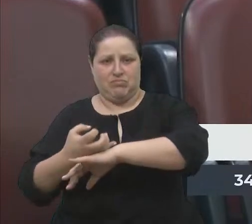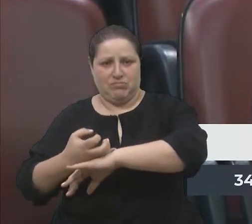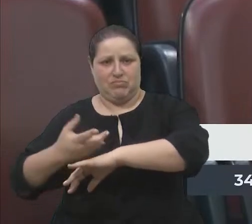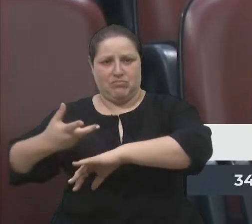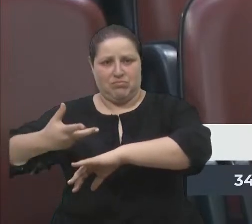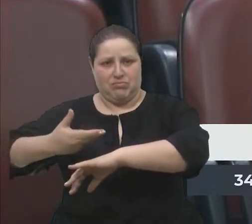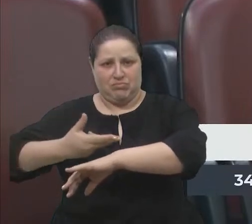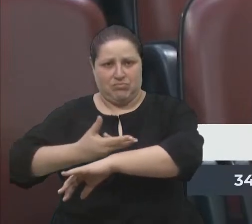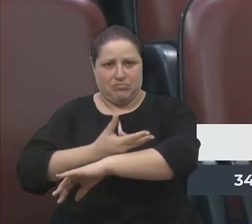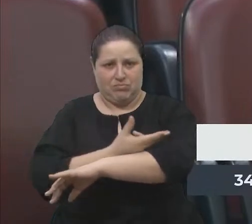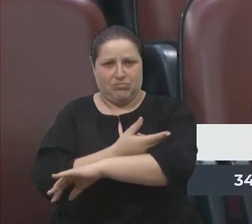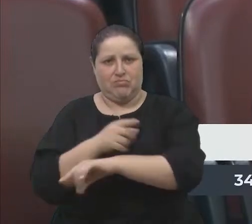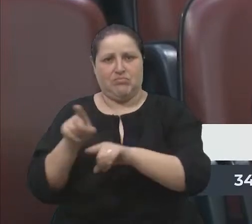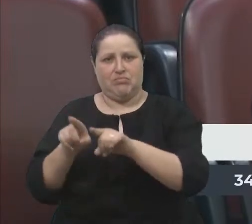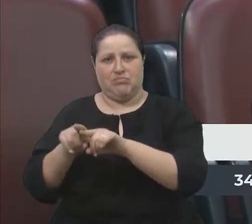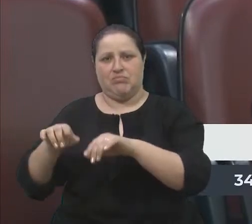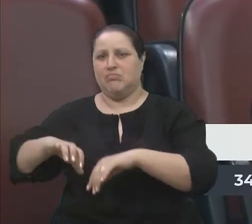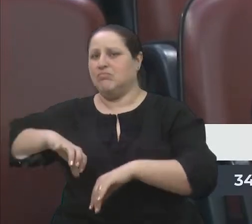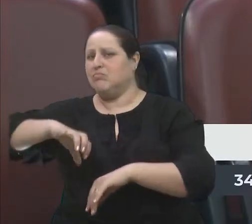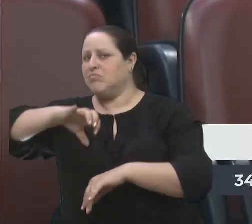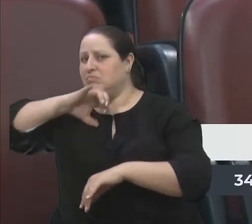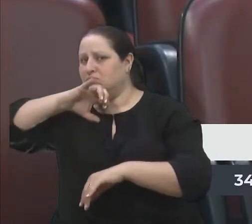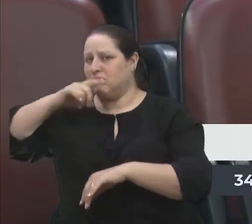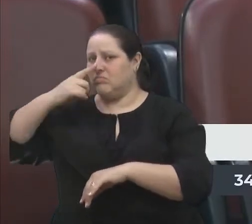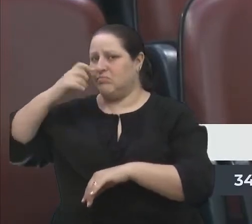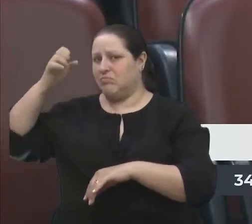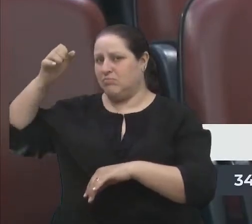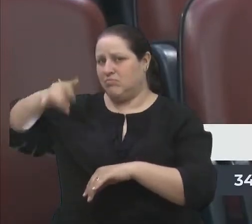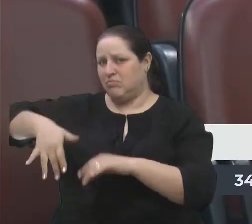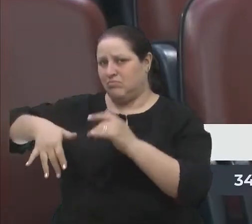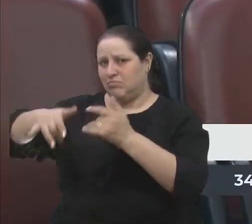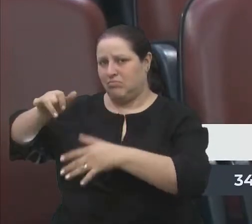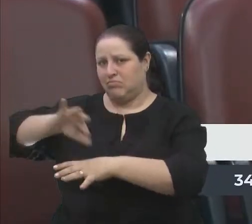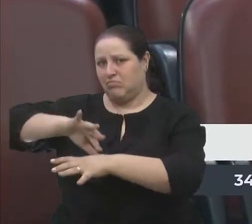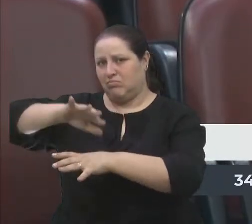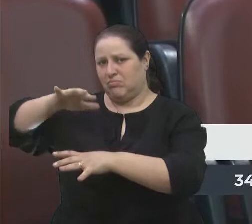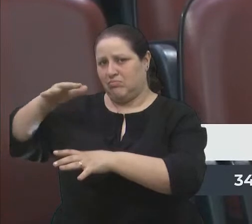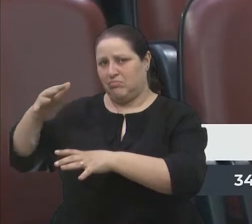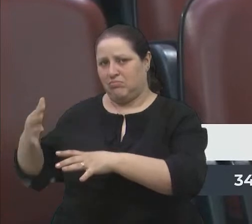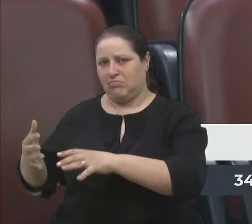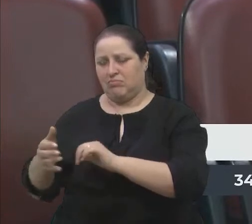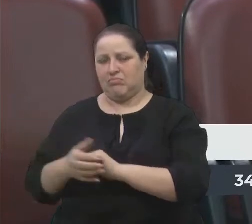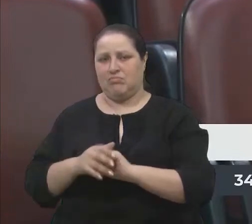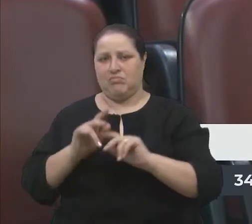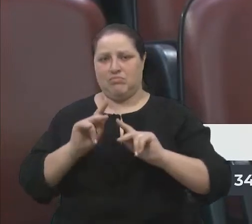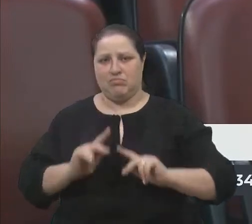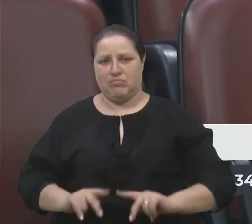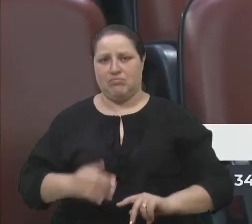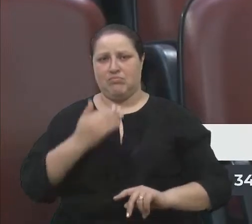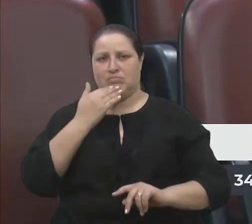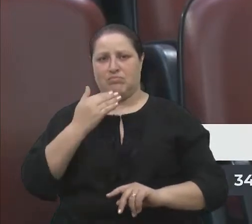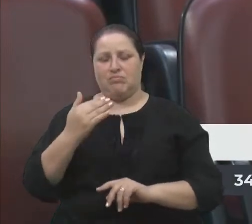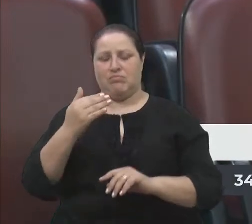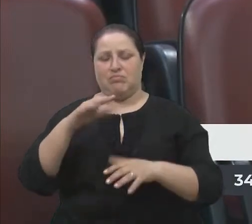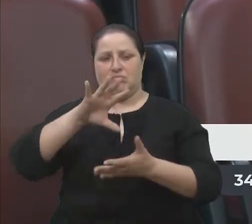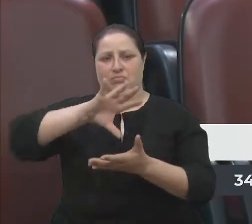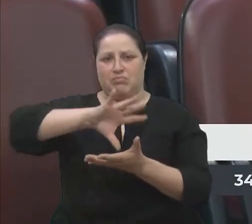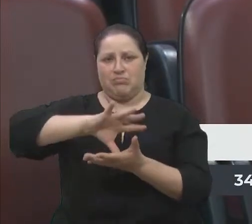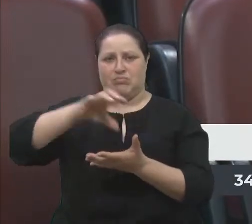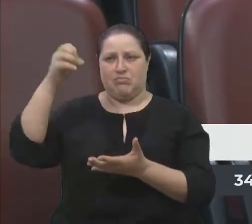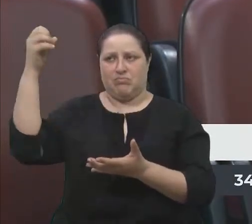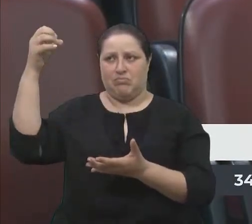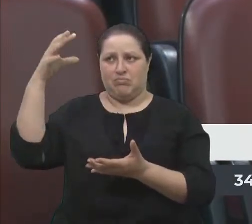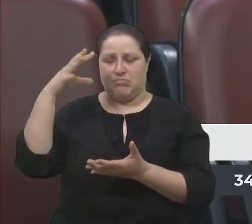depositado nos terrenos, gente solicitando iluminação nas praças, gente pedindo também para nós